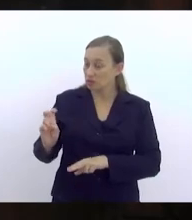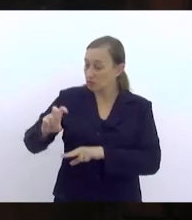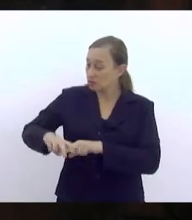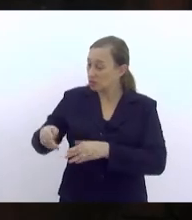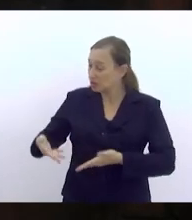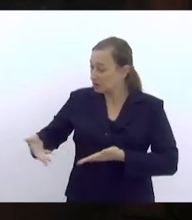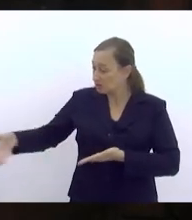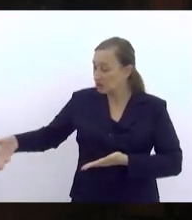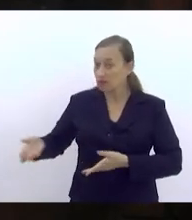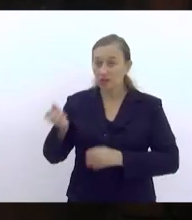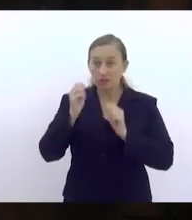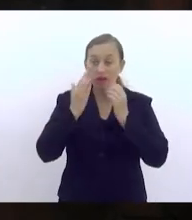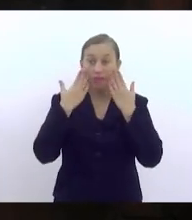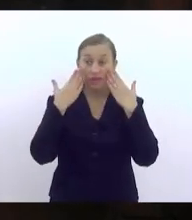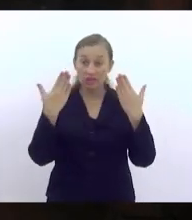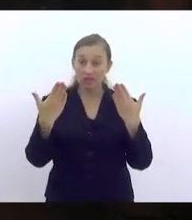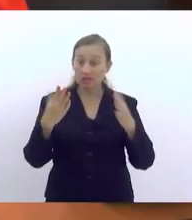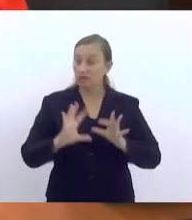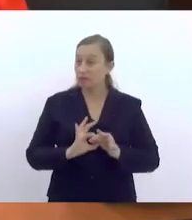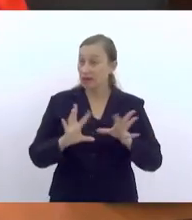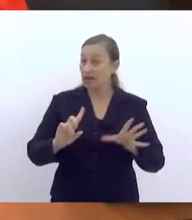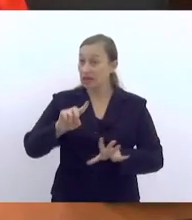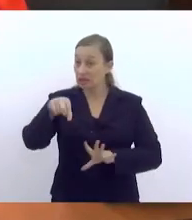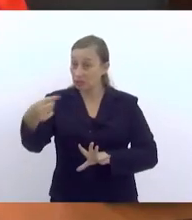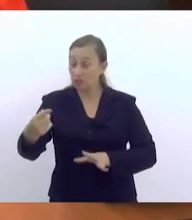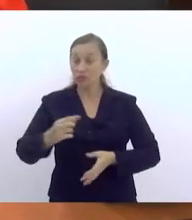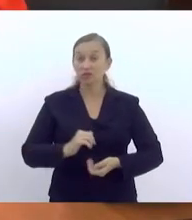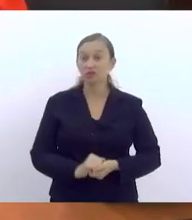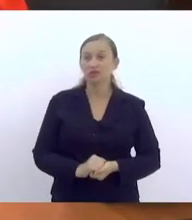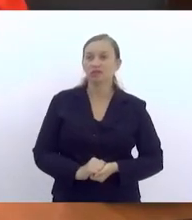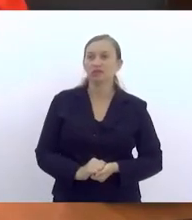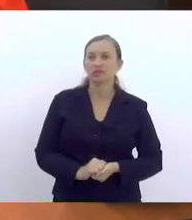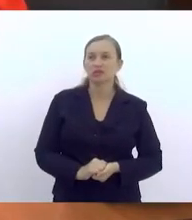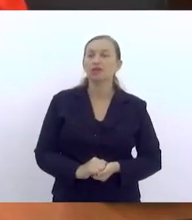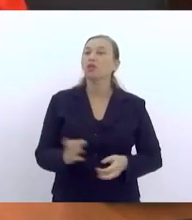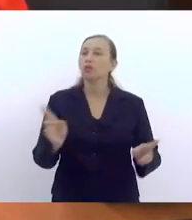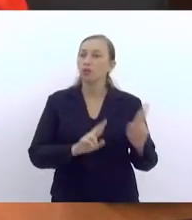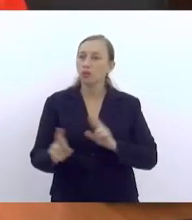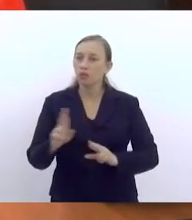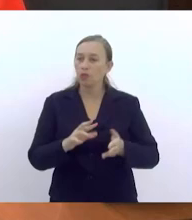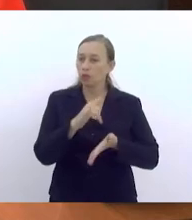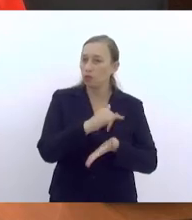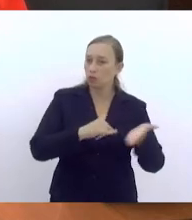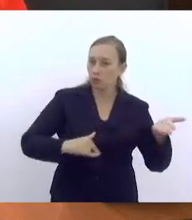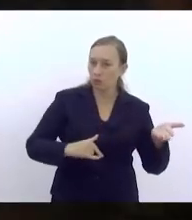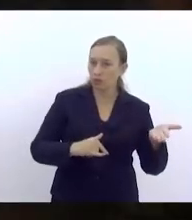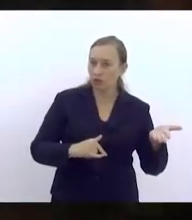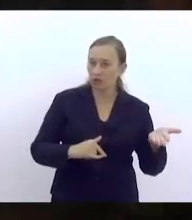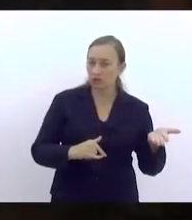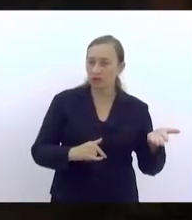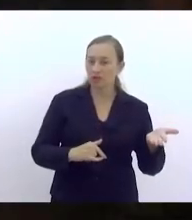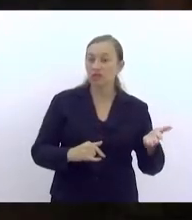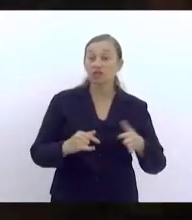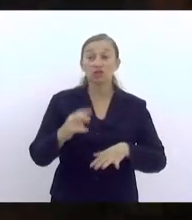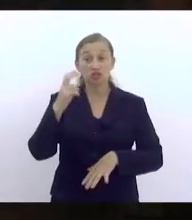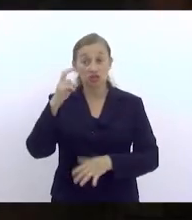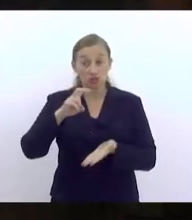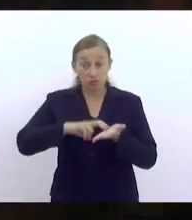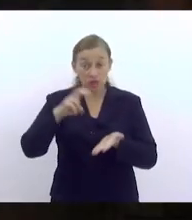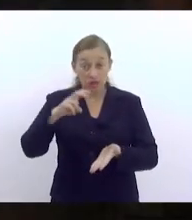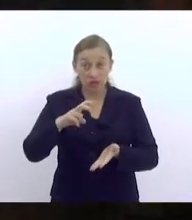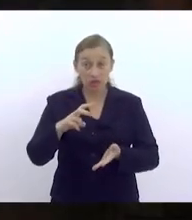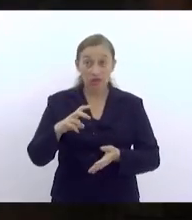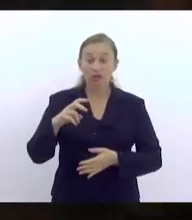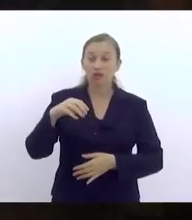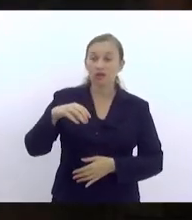apresentarão estarão disponíveis depois. E, com relação ao documento da parte da manhã, seria aquele link